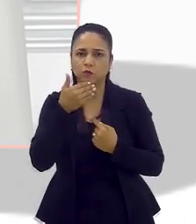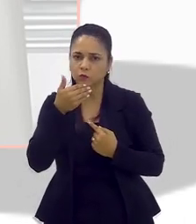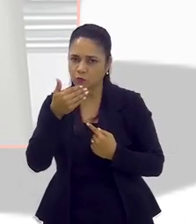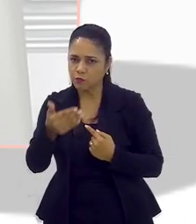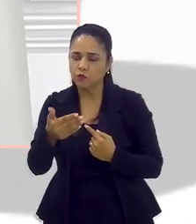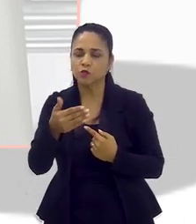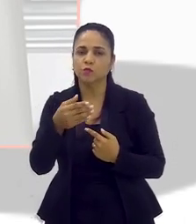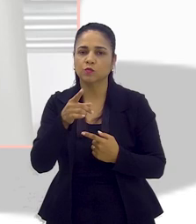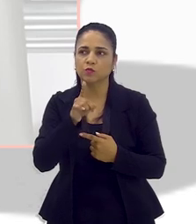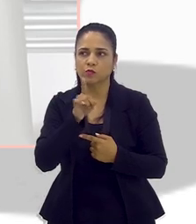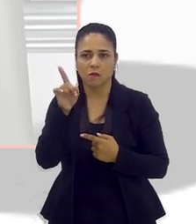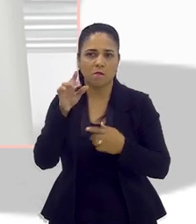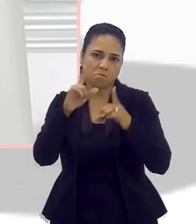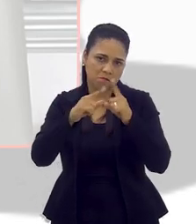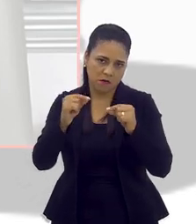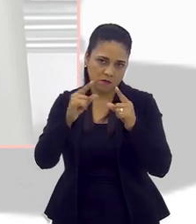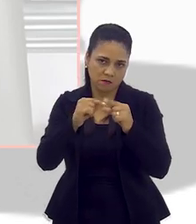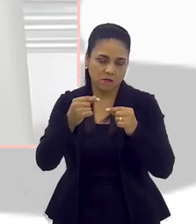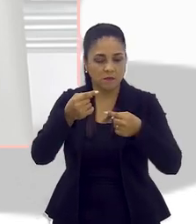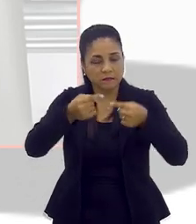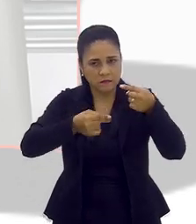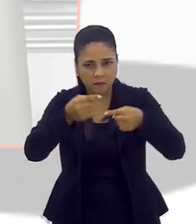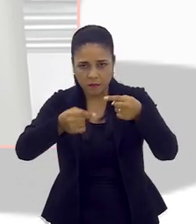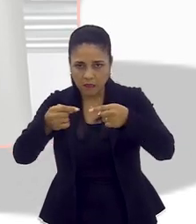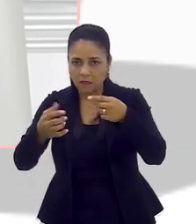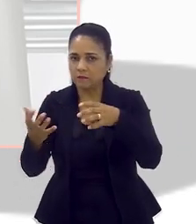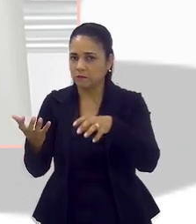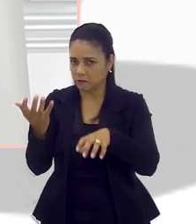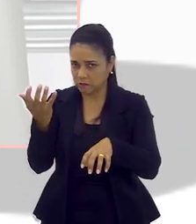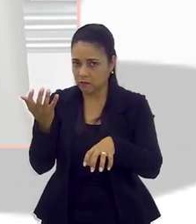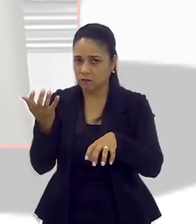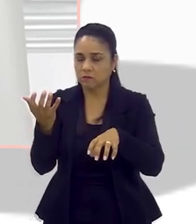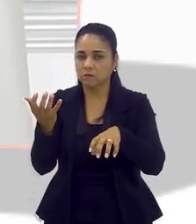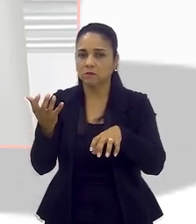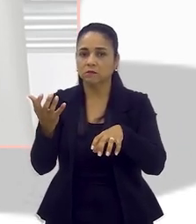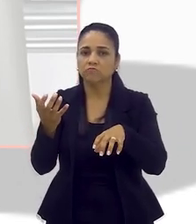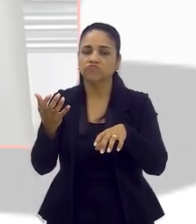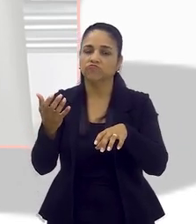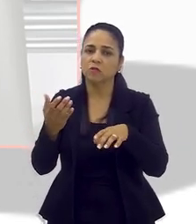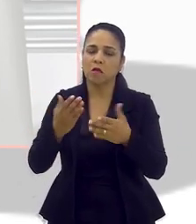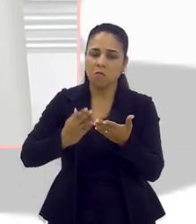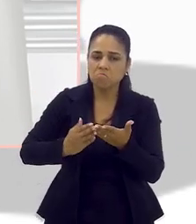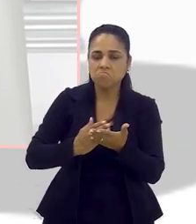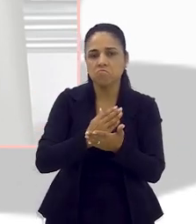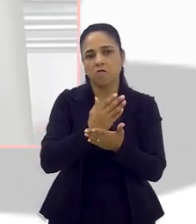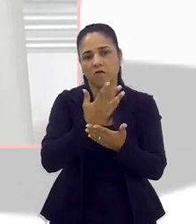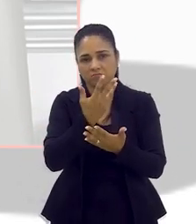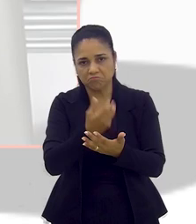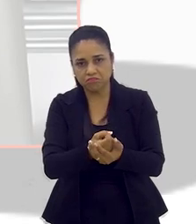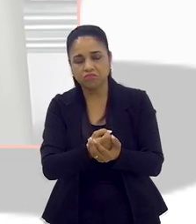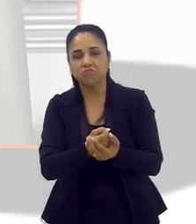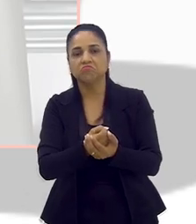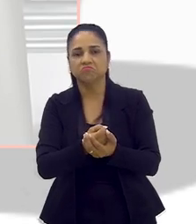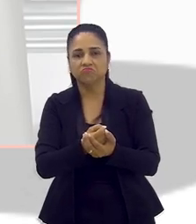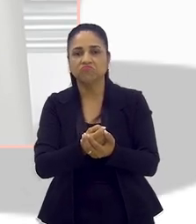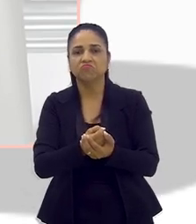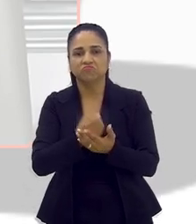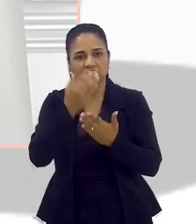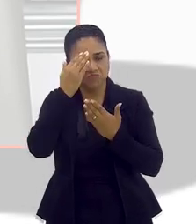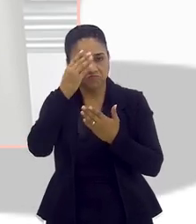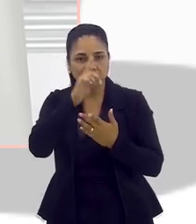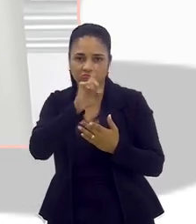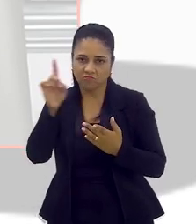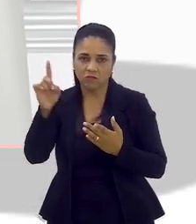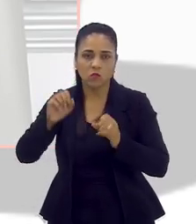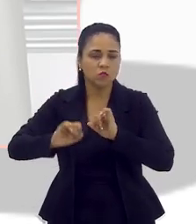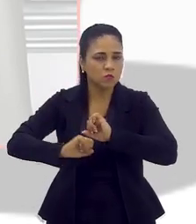acolhido as demandas da classe lá, amplamente debatido no Congresso, e as medidas vão ser aprovadas, graças a Deus,